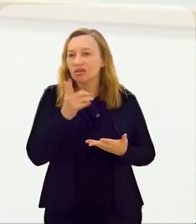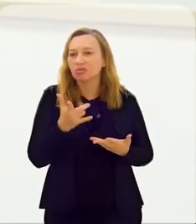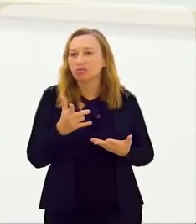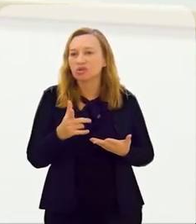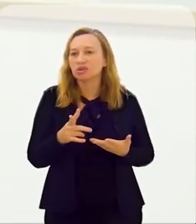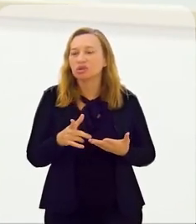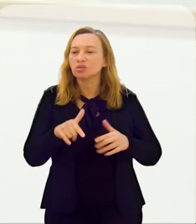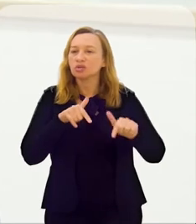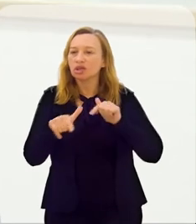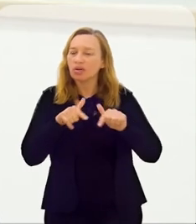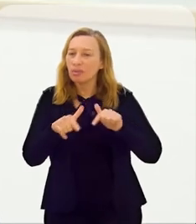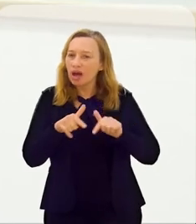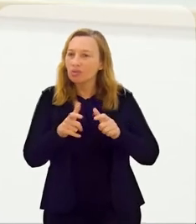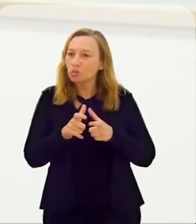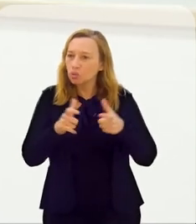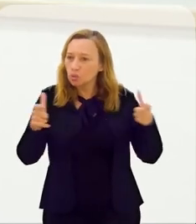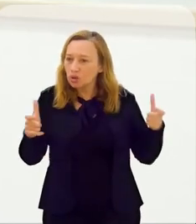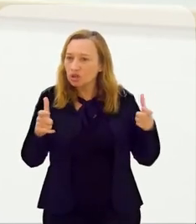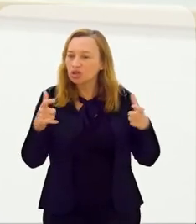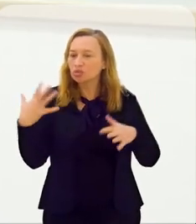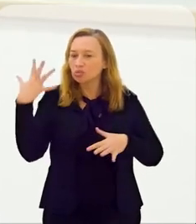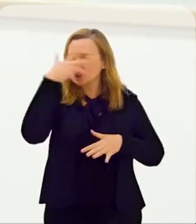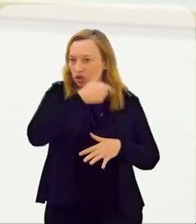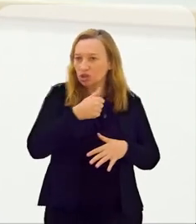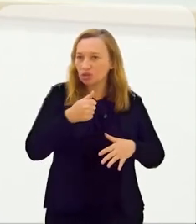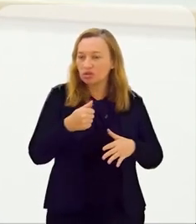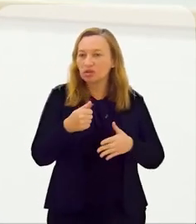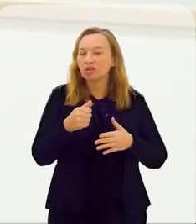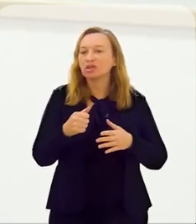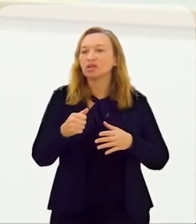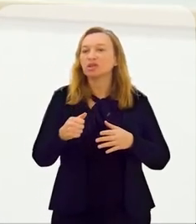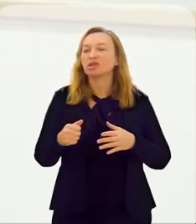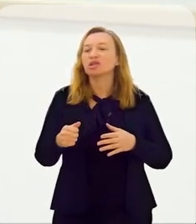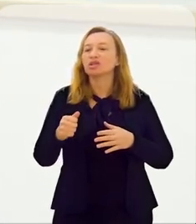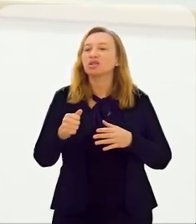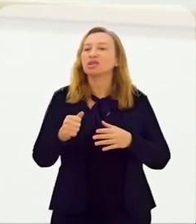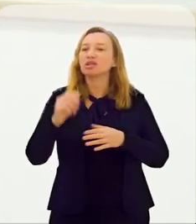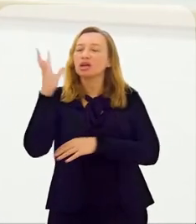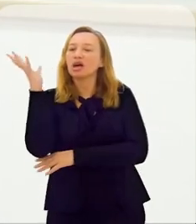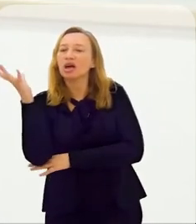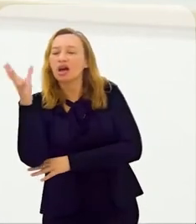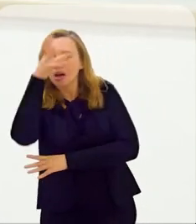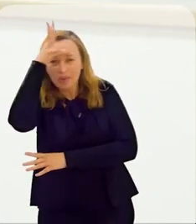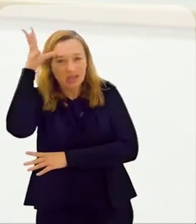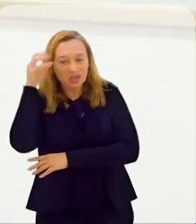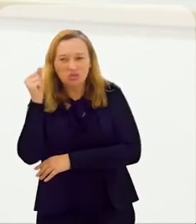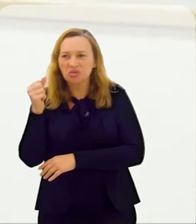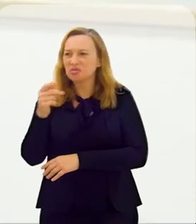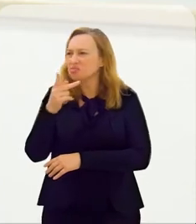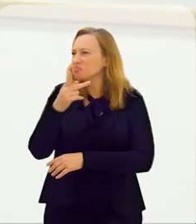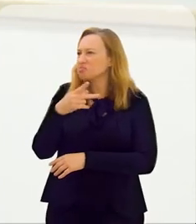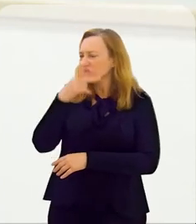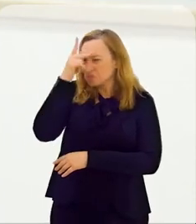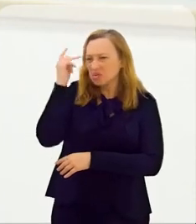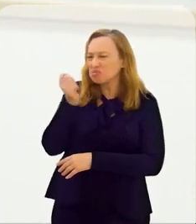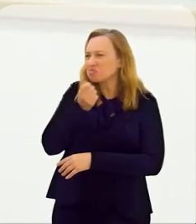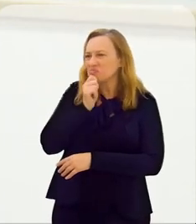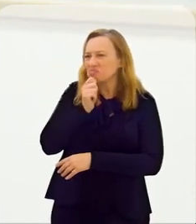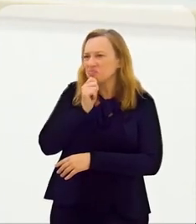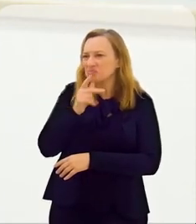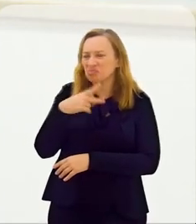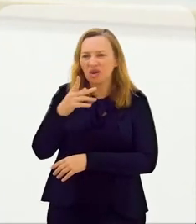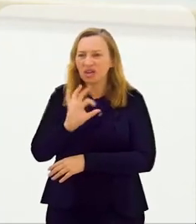independente disso, por exemplo, nós estamos fazendo um trabalho muito grande, muito bonito, no meio da floresta amazônica, que ninguém